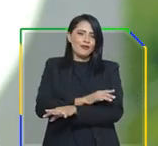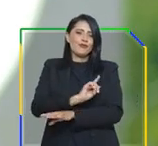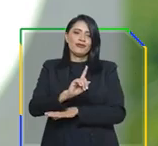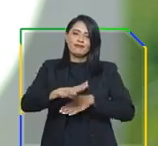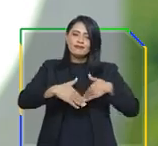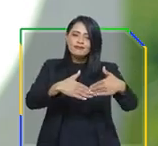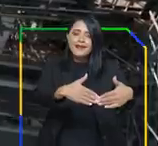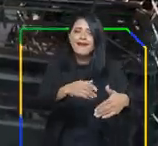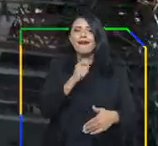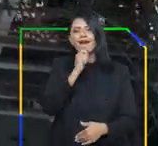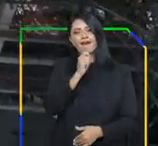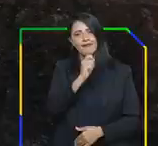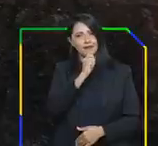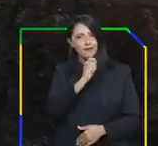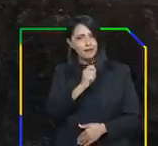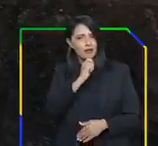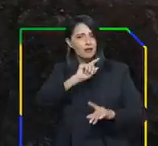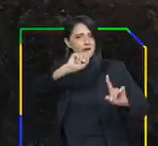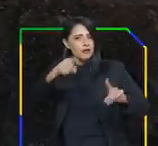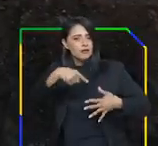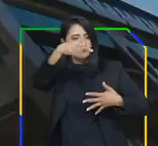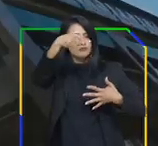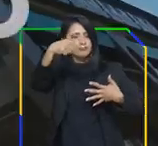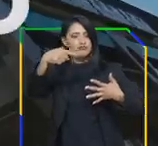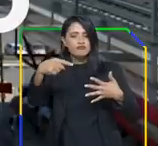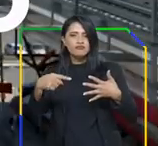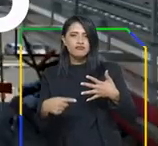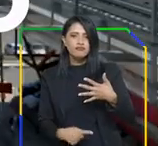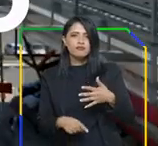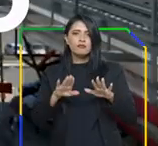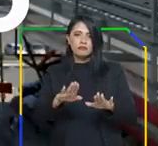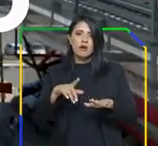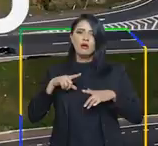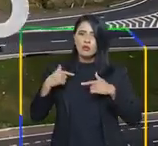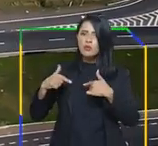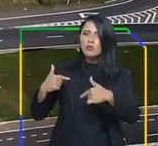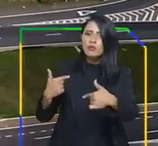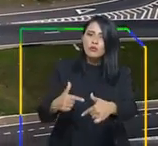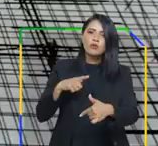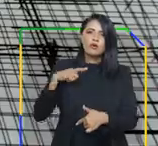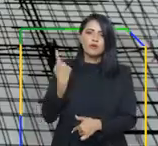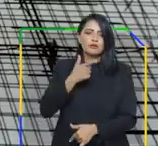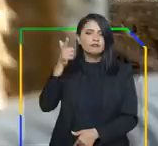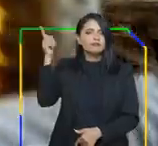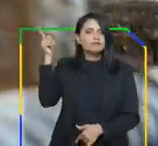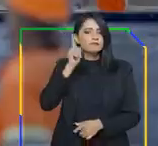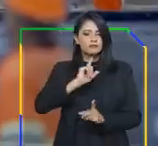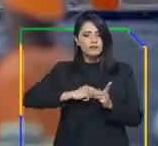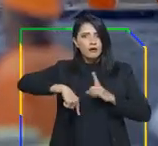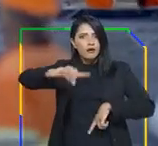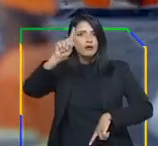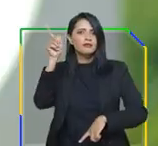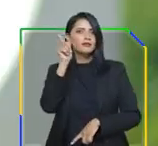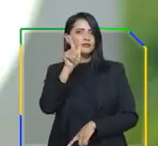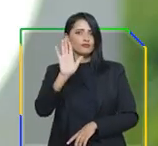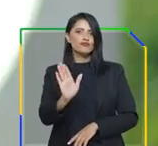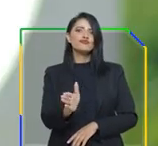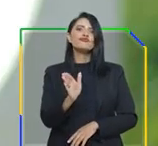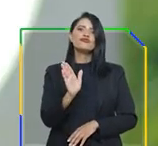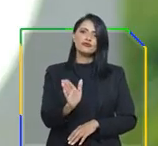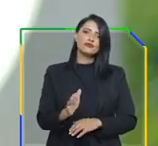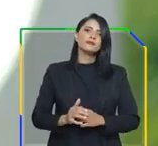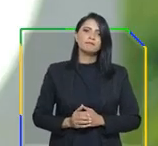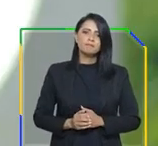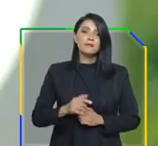ser construído. Os desafios são muitos, mas com muito trabalho conquistamos avanços importantes. Por